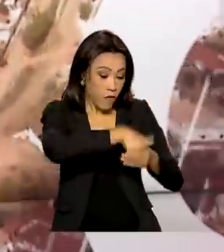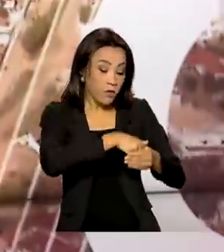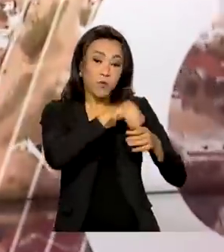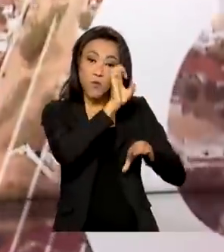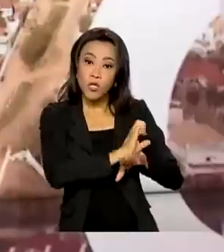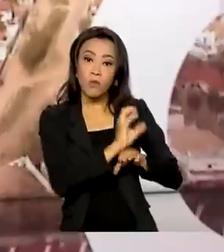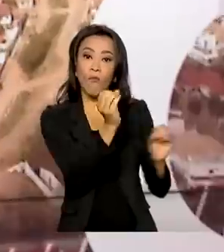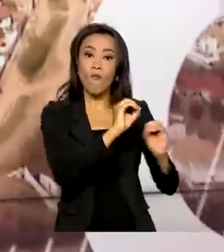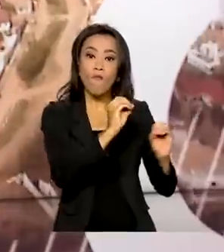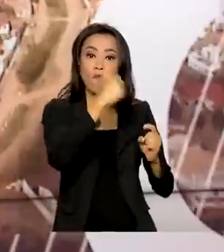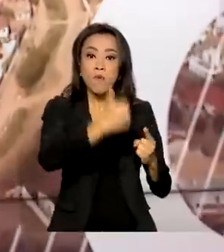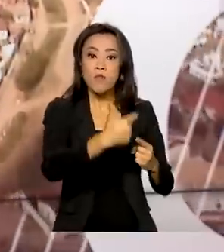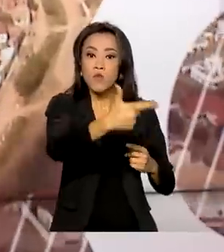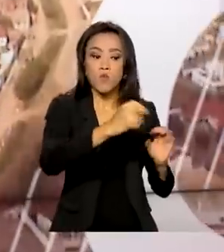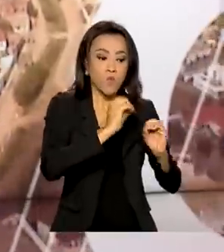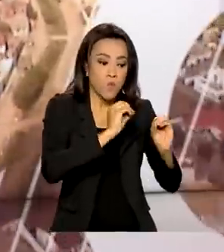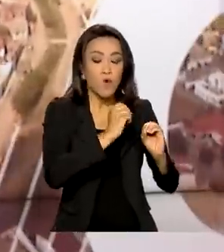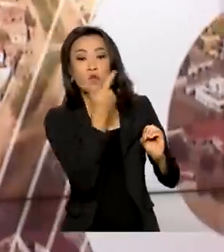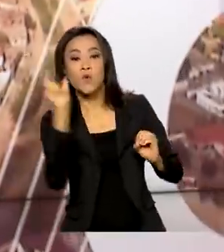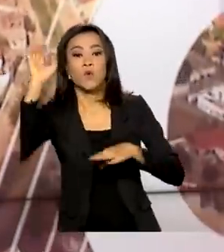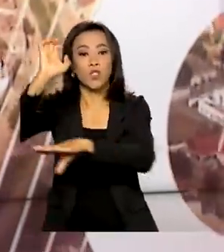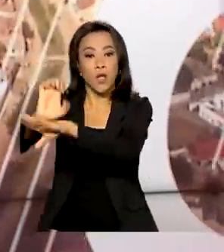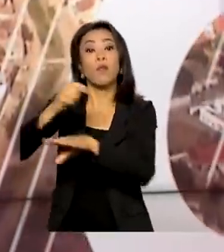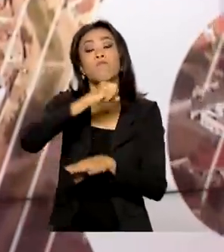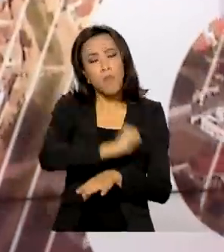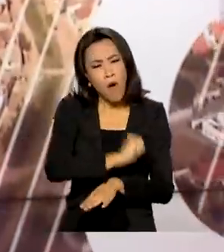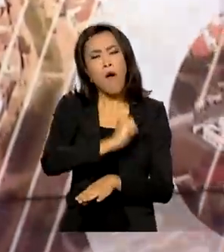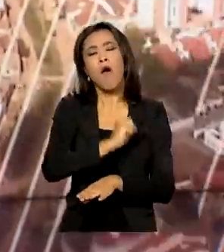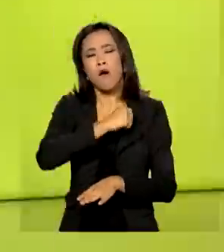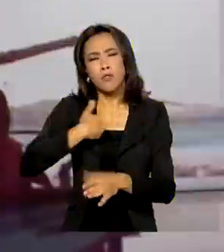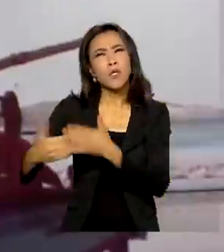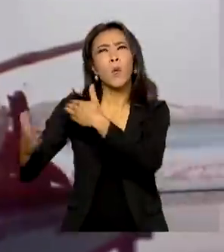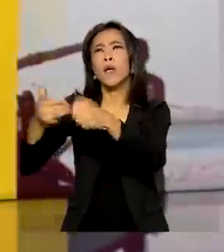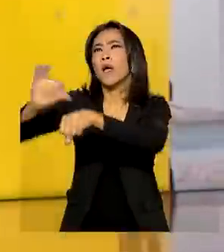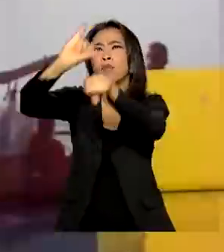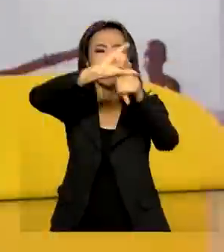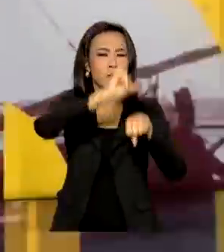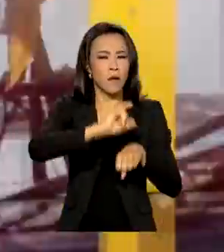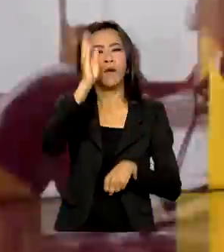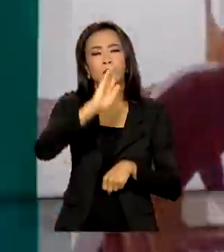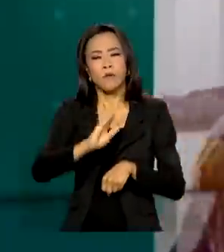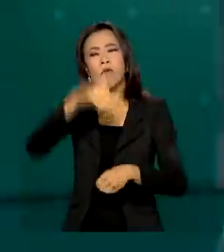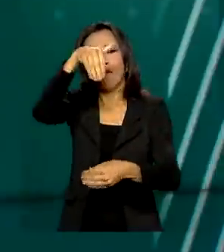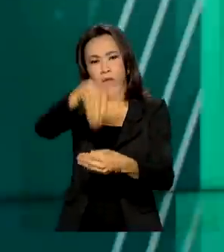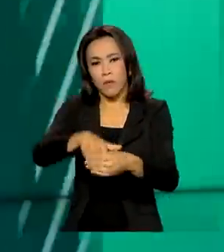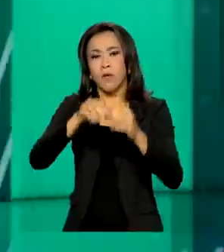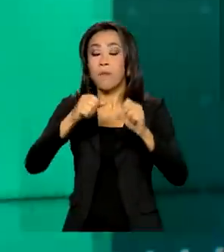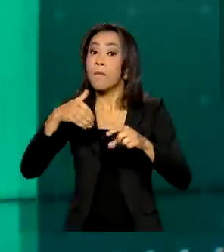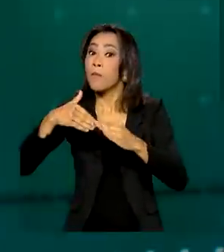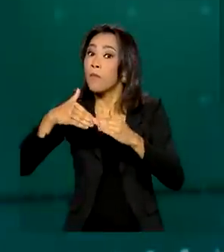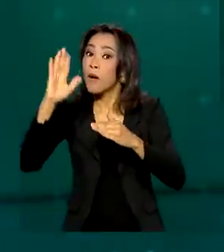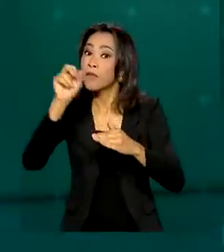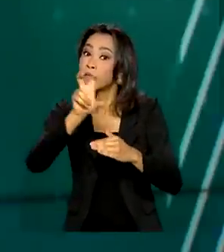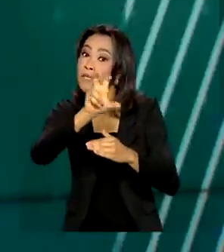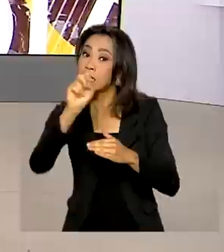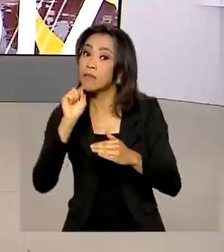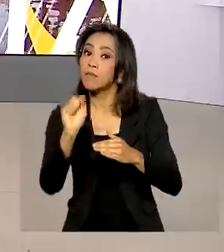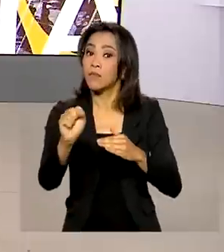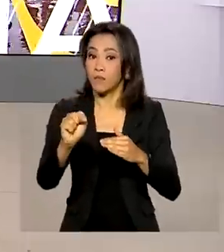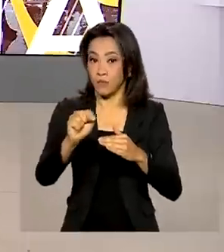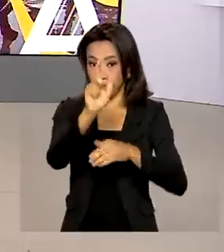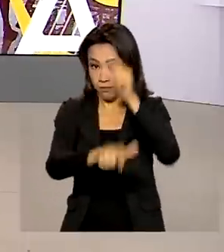no primeiro e segundo turnos. Nesse caso, poderão votar em qualquer capital ou município com mais de 100 mil eleitores.